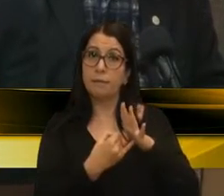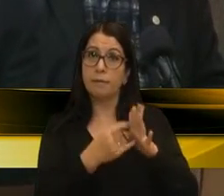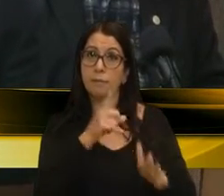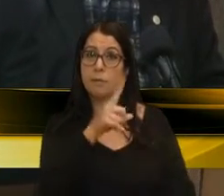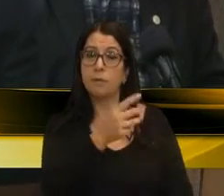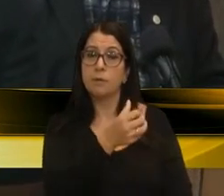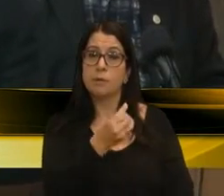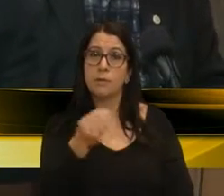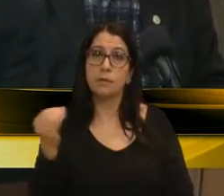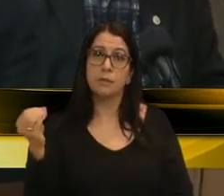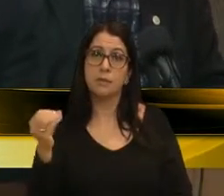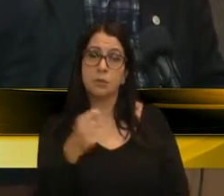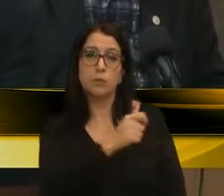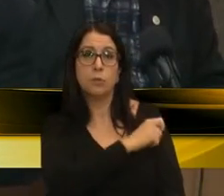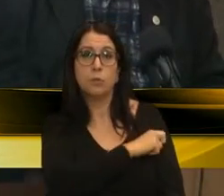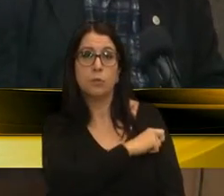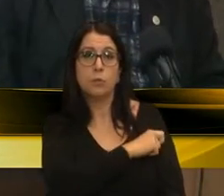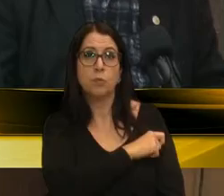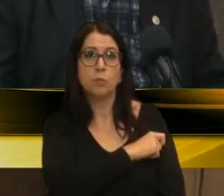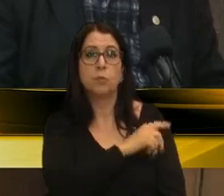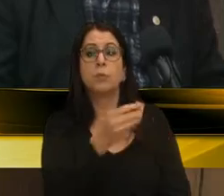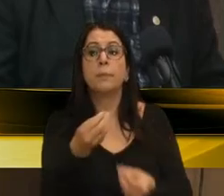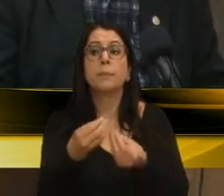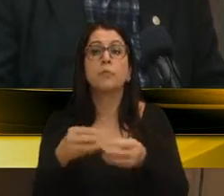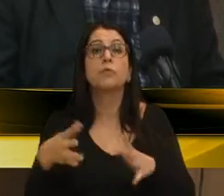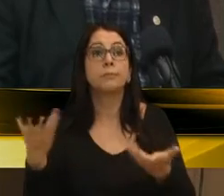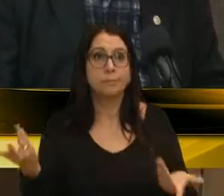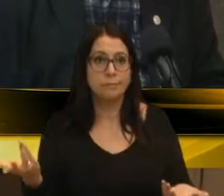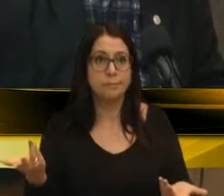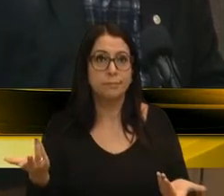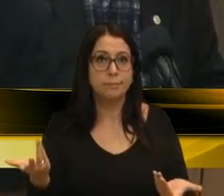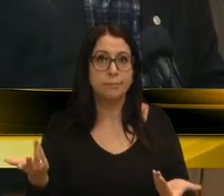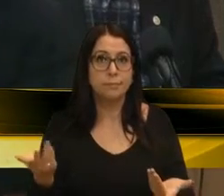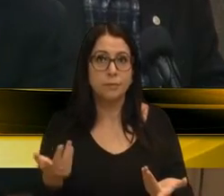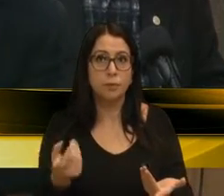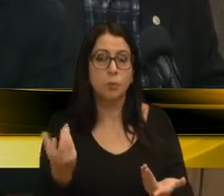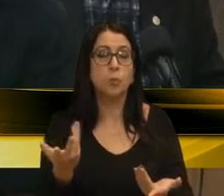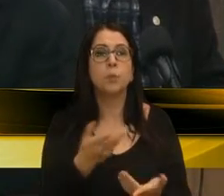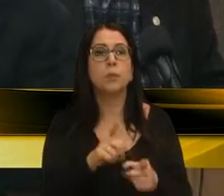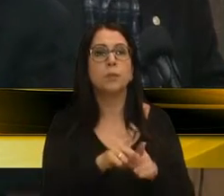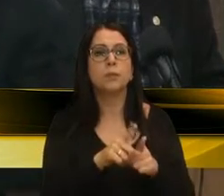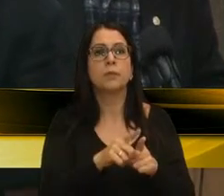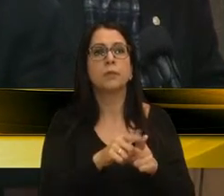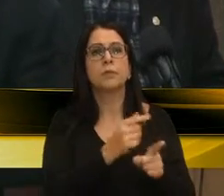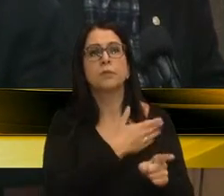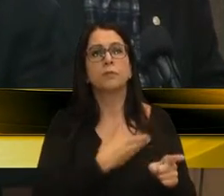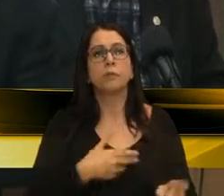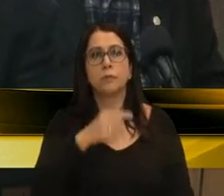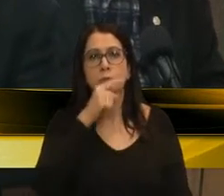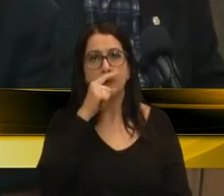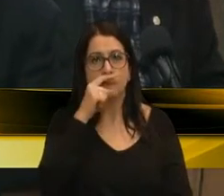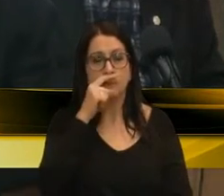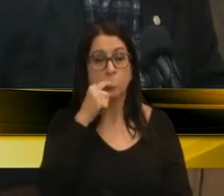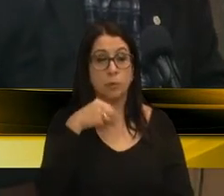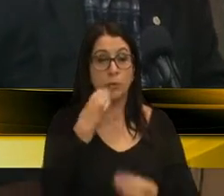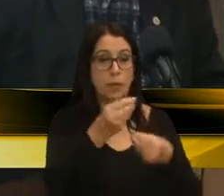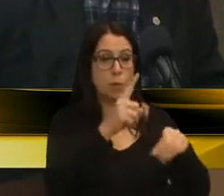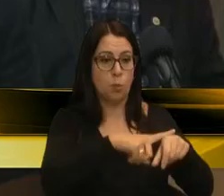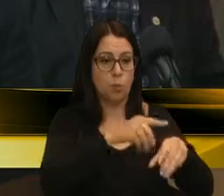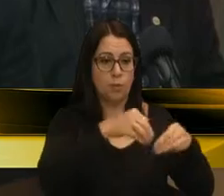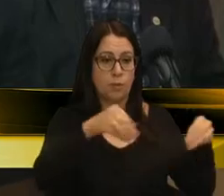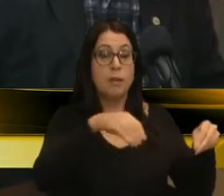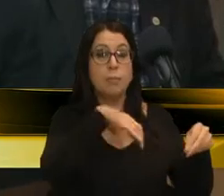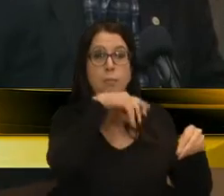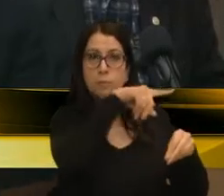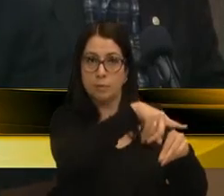.600 alunos. Quantos estão sendo prejudicados? Quando o governo municipal, o governo Sartori, cedeu o espaço, como o vereador